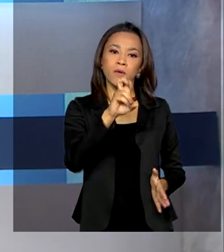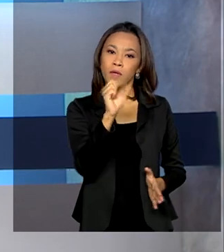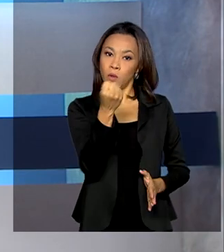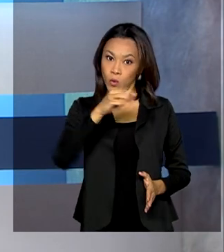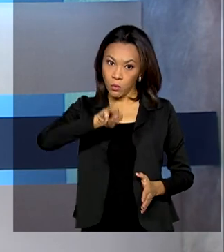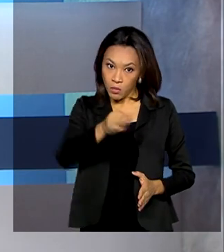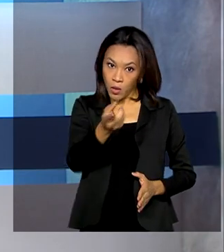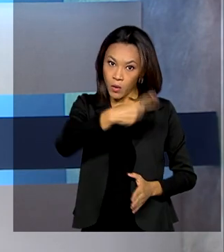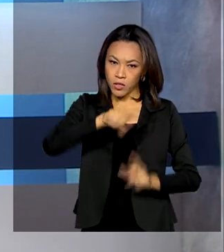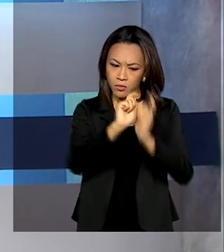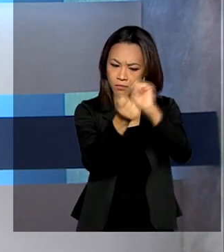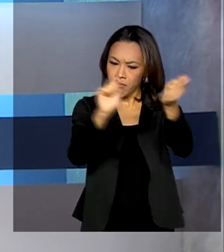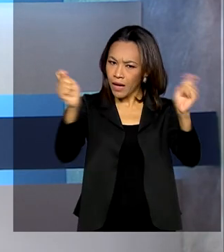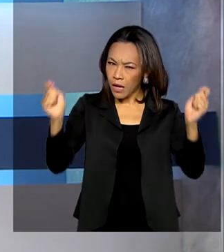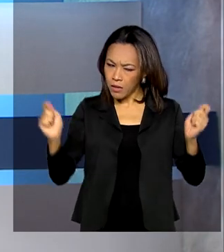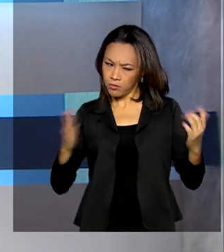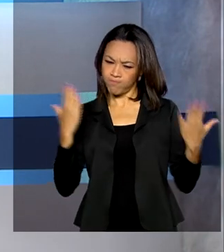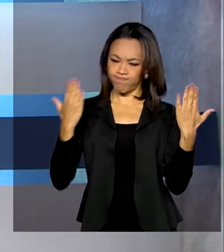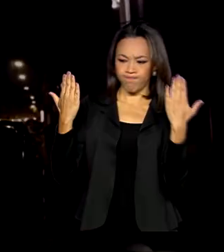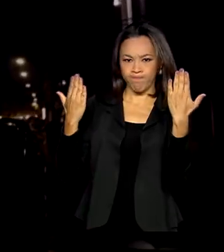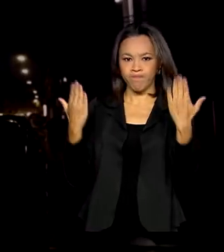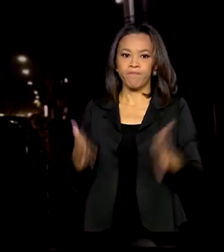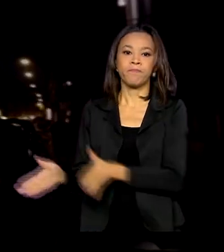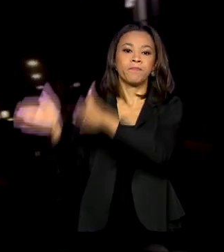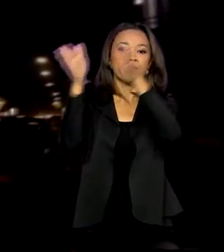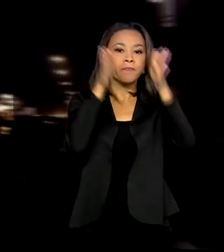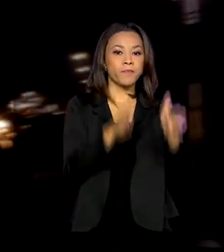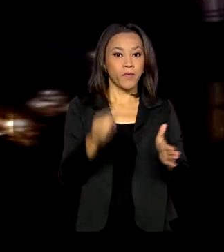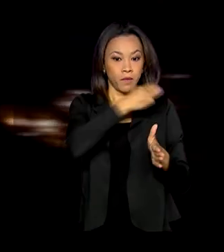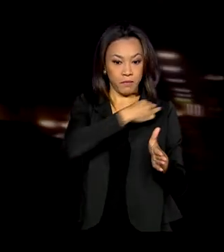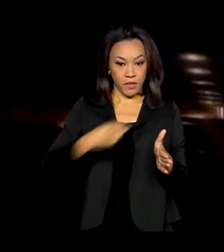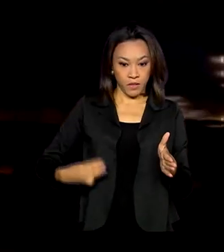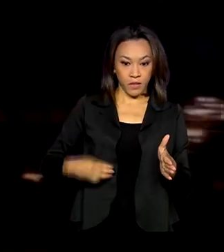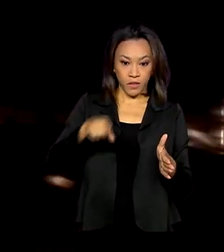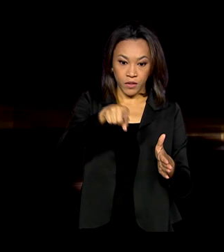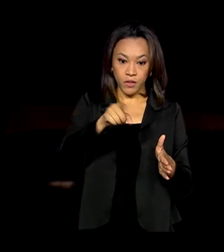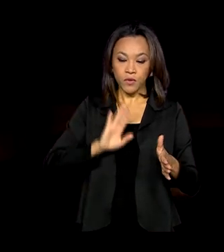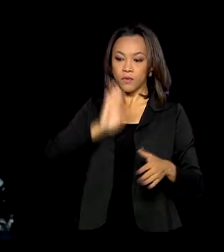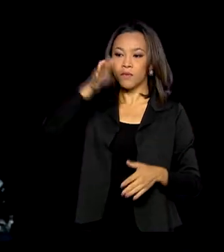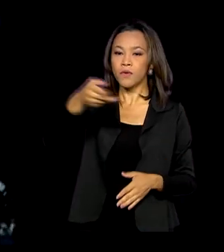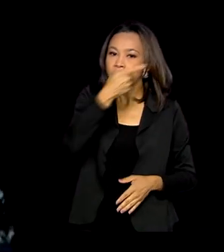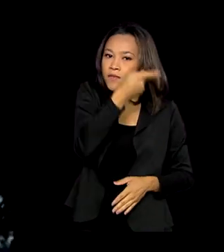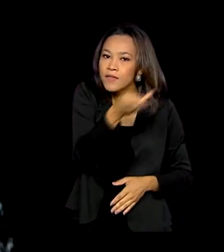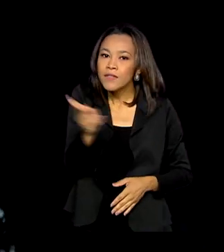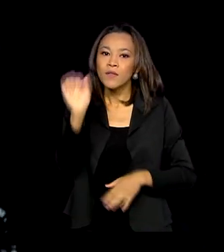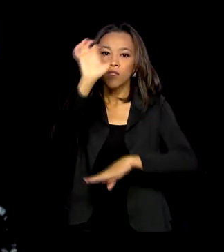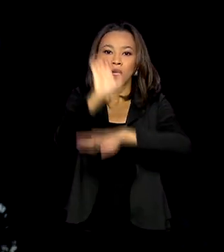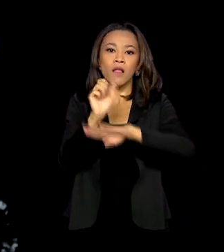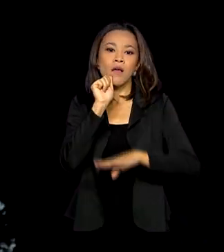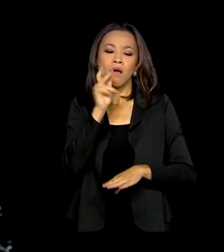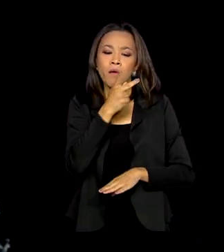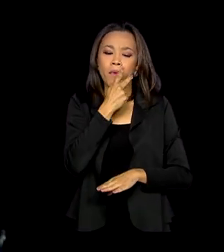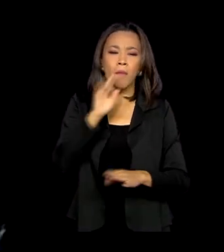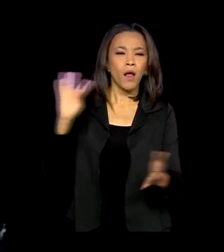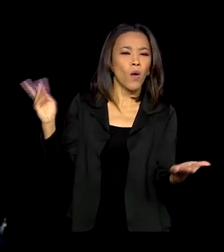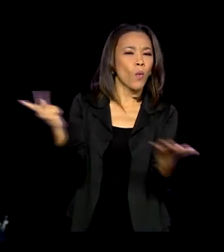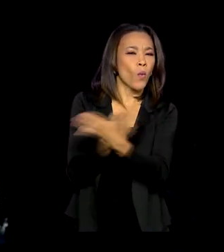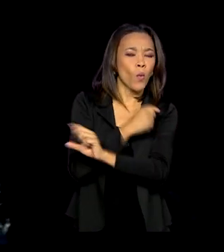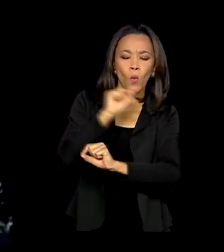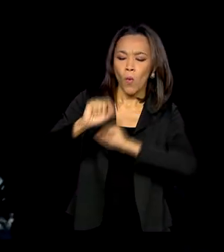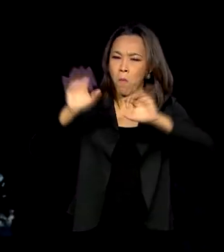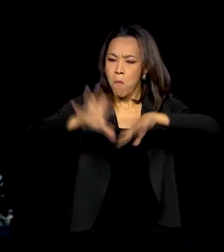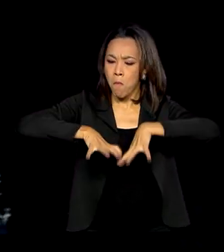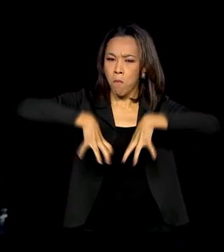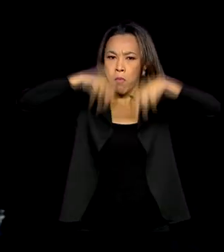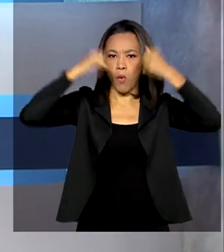reais de pagamentos suspeitos. Ministro de Minas e Energia visita o Amapá hoje para acompanhar a investigação sobre o novo